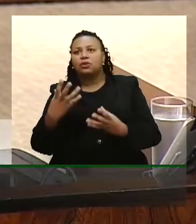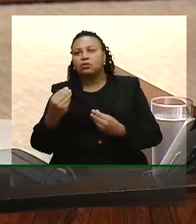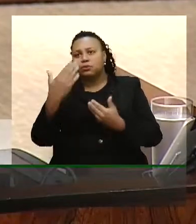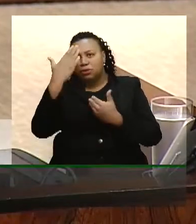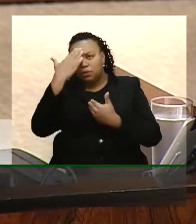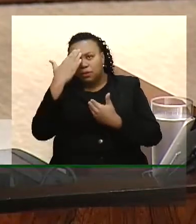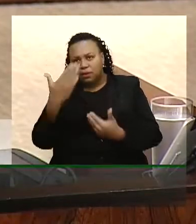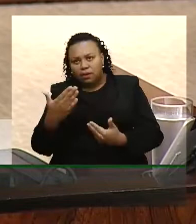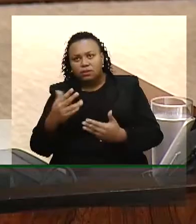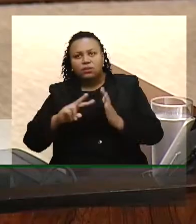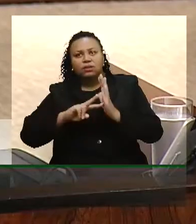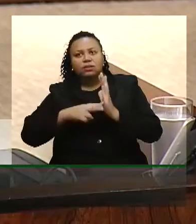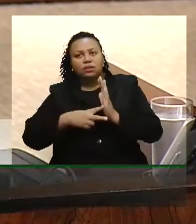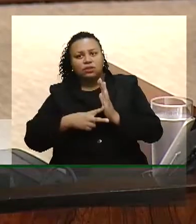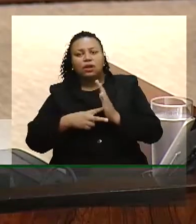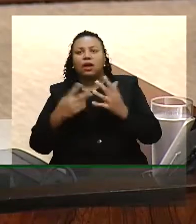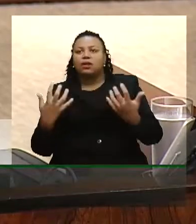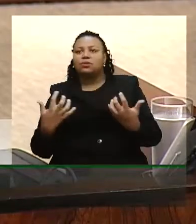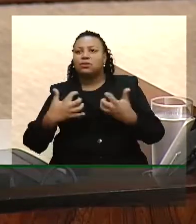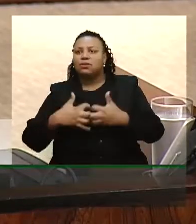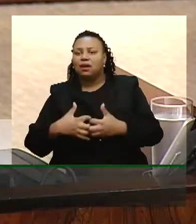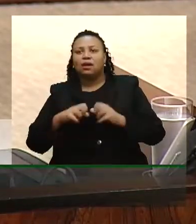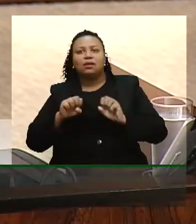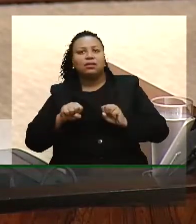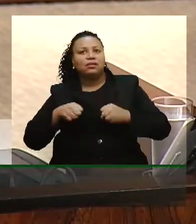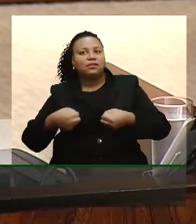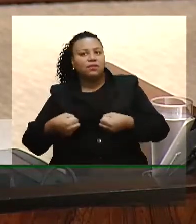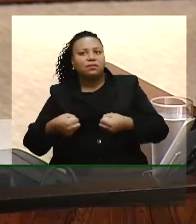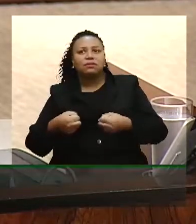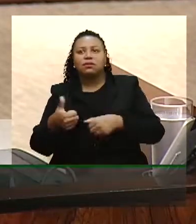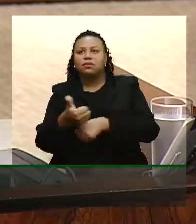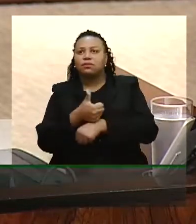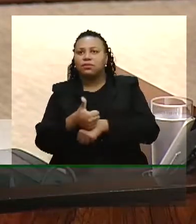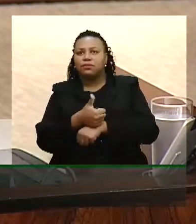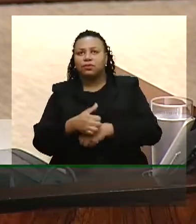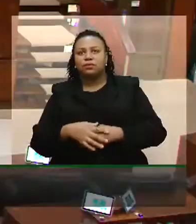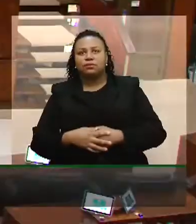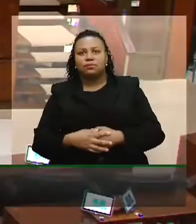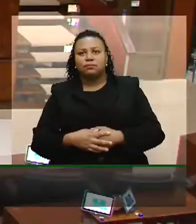obrigada, sindicatos integrados em defesa das profissões.